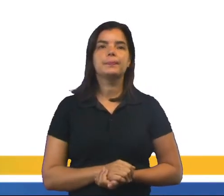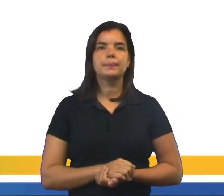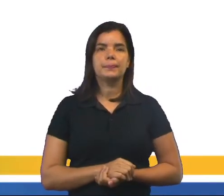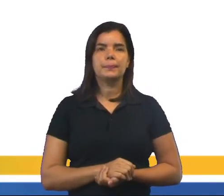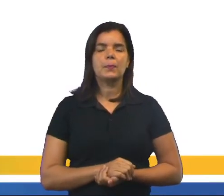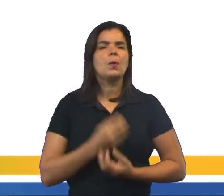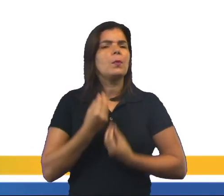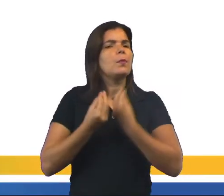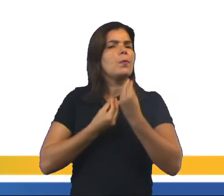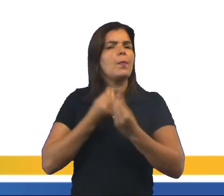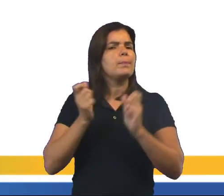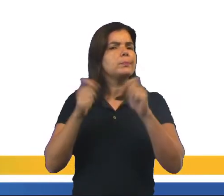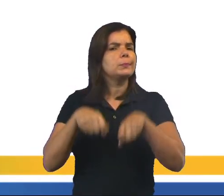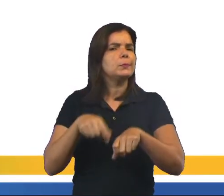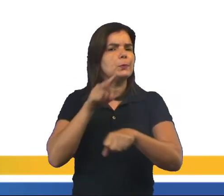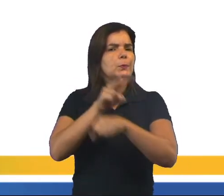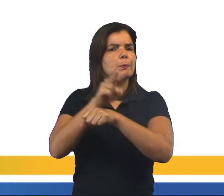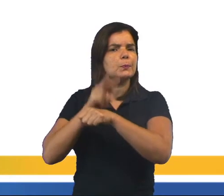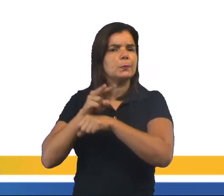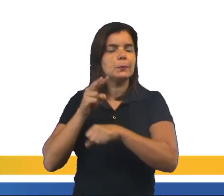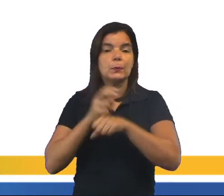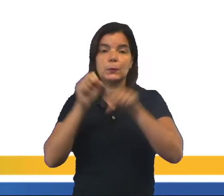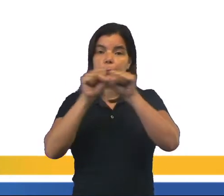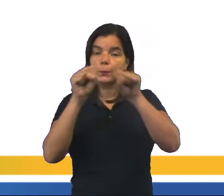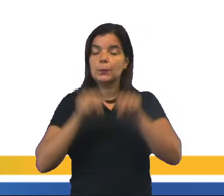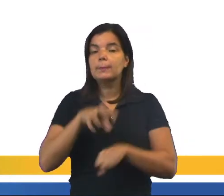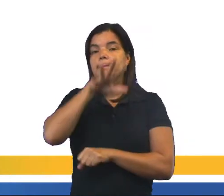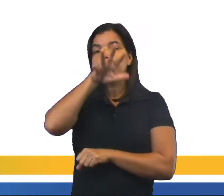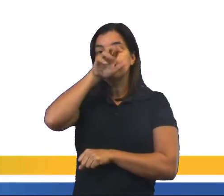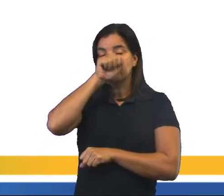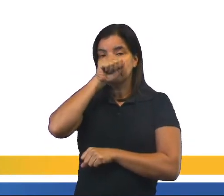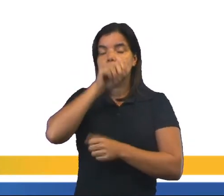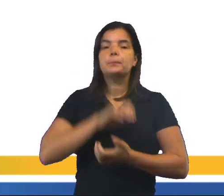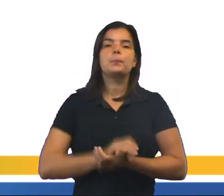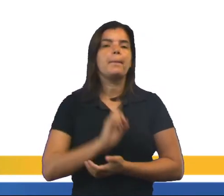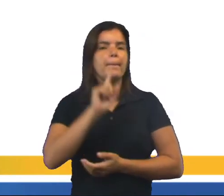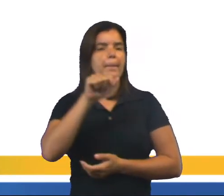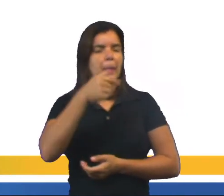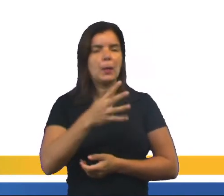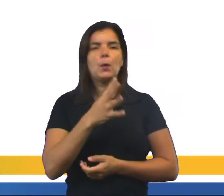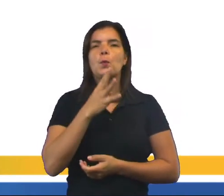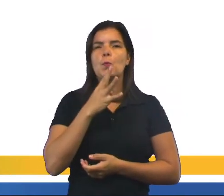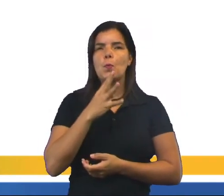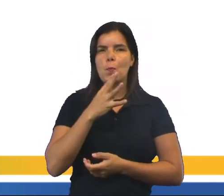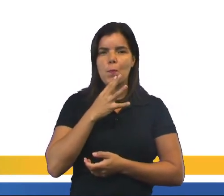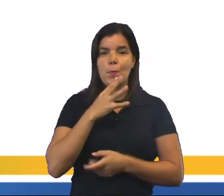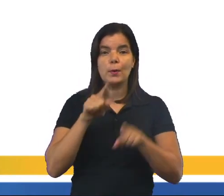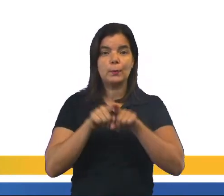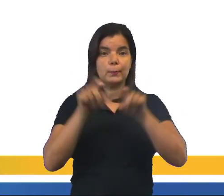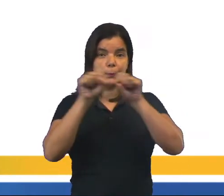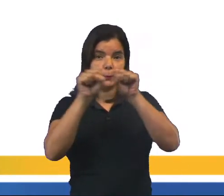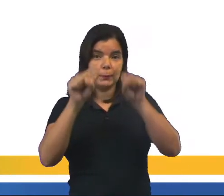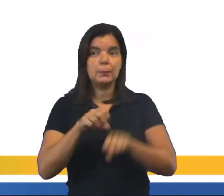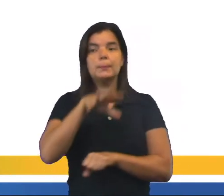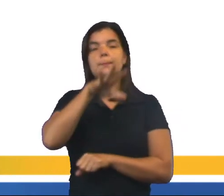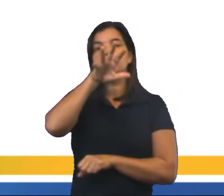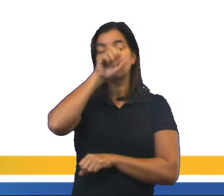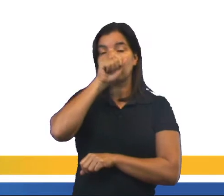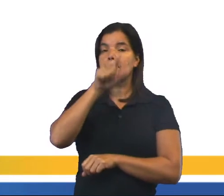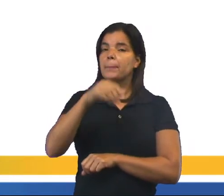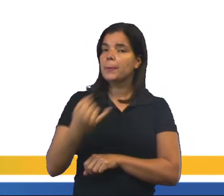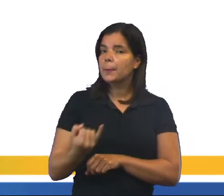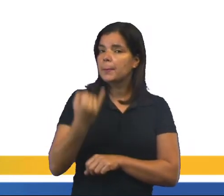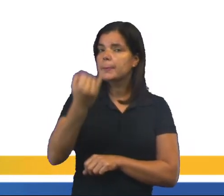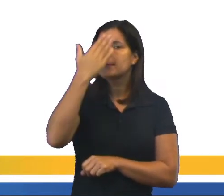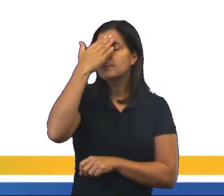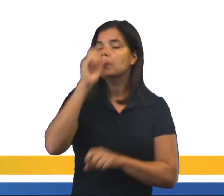De que forma podemos cuidar do sistema respiratório? Após conhecermos um pouco mais do sistema respiratório, é importante